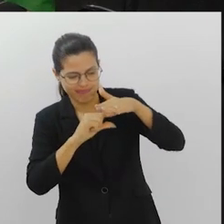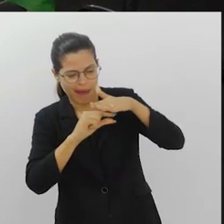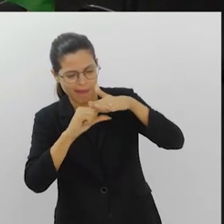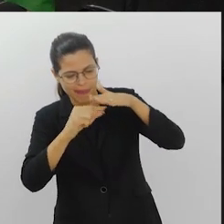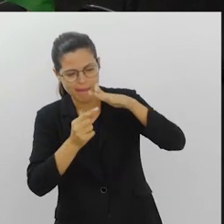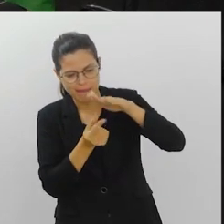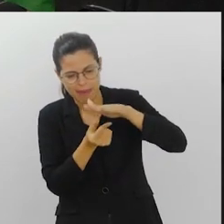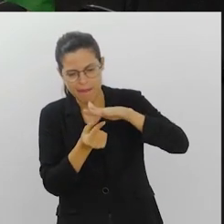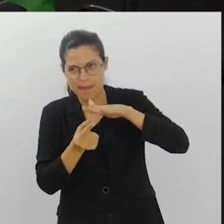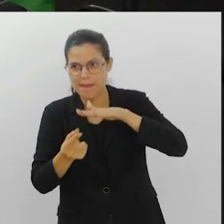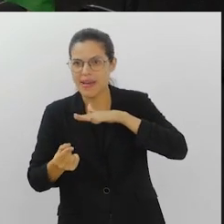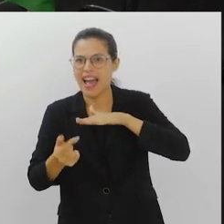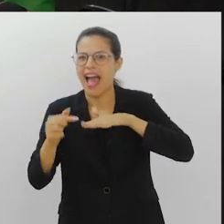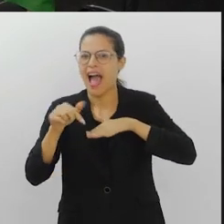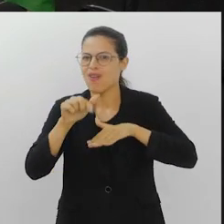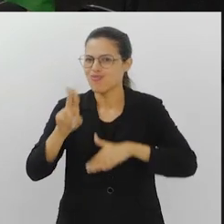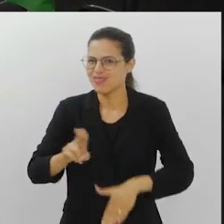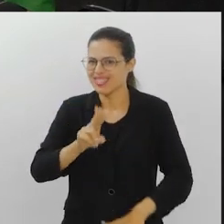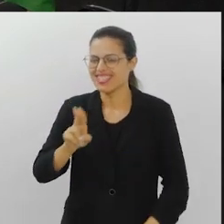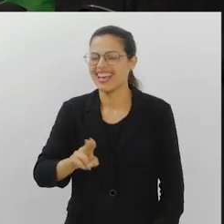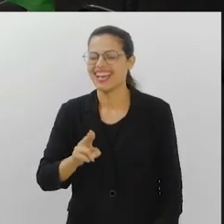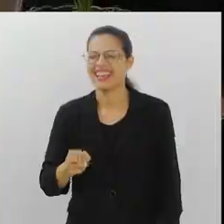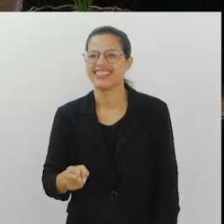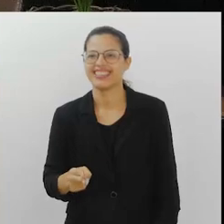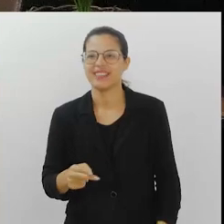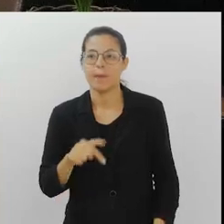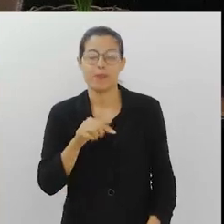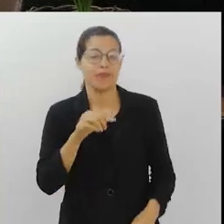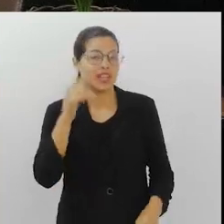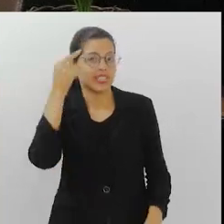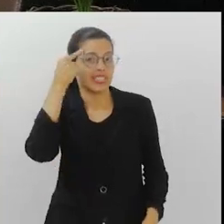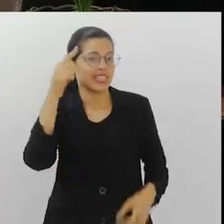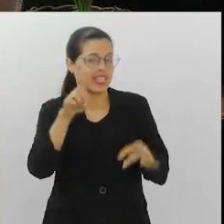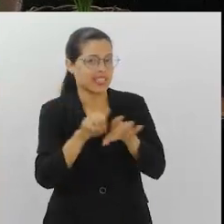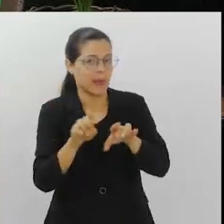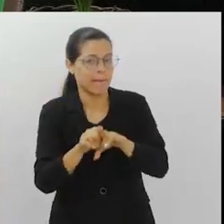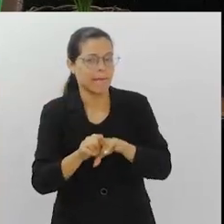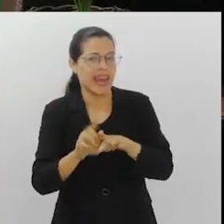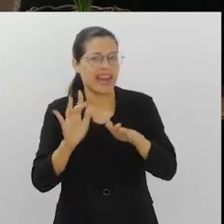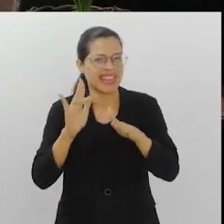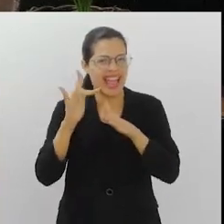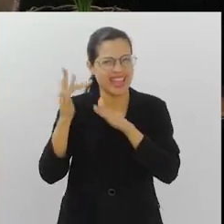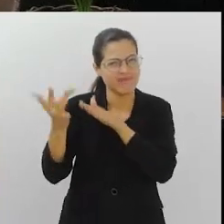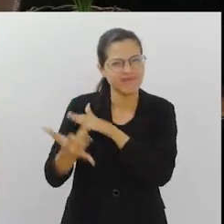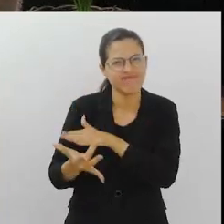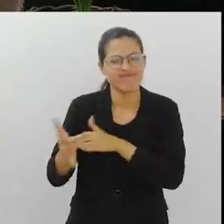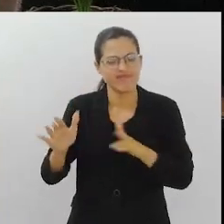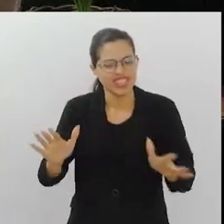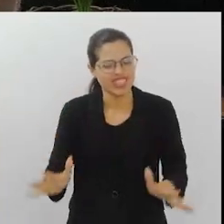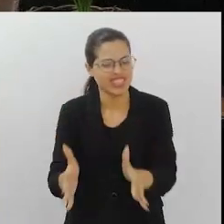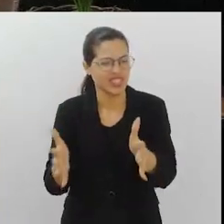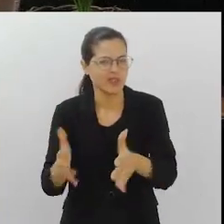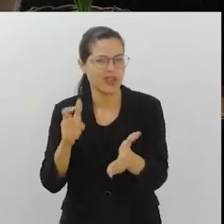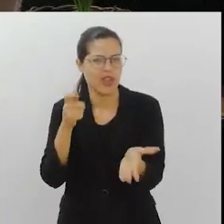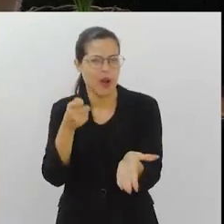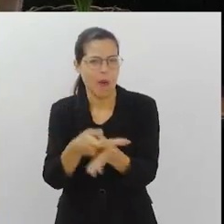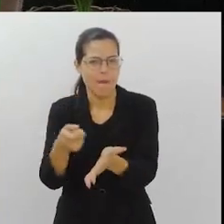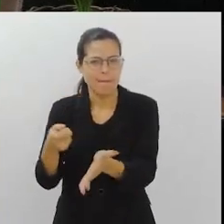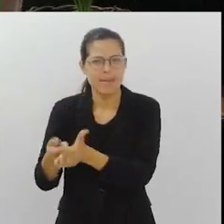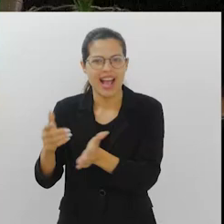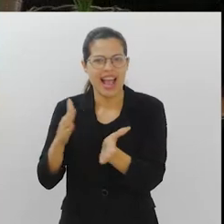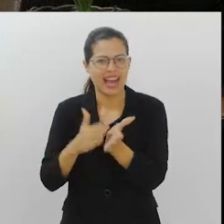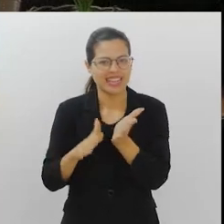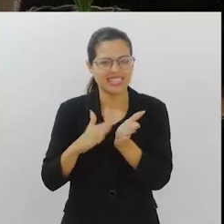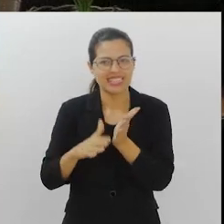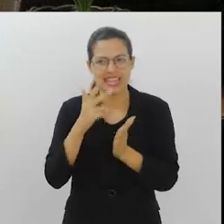comendo, porque estava chegando no final do ano. Mas é essa a ideia que o Márcio falou da mídia também, te instigando a comprar mais e quase